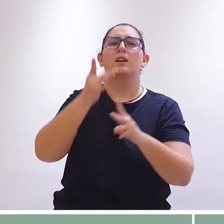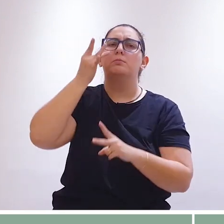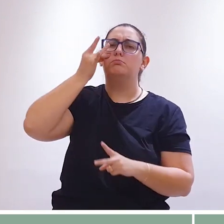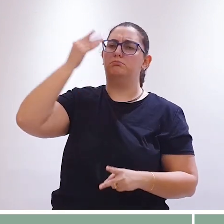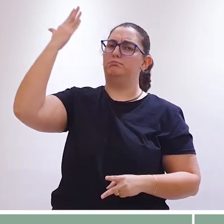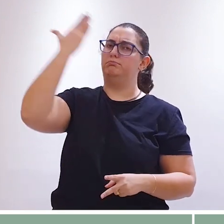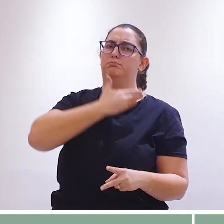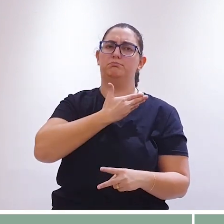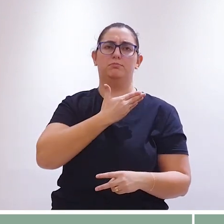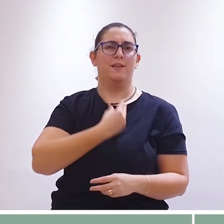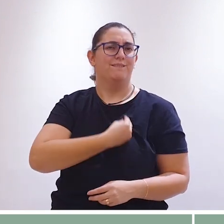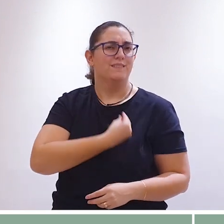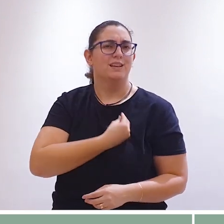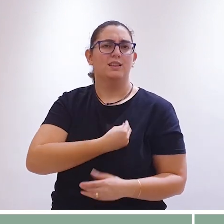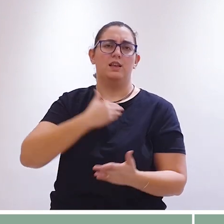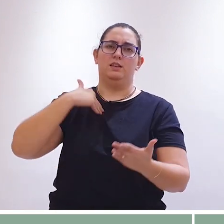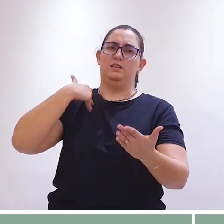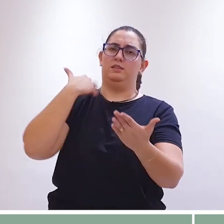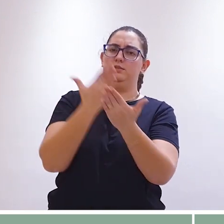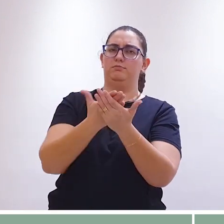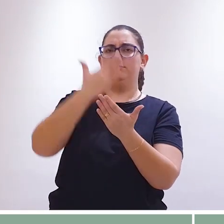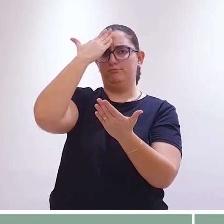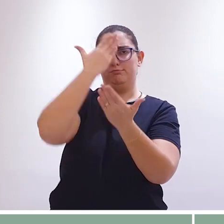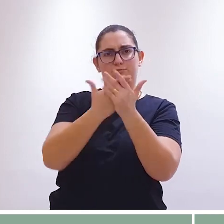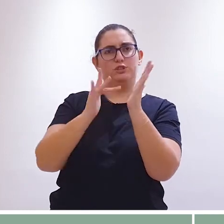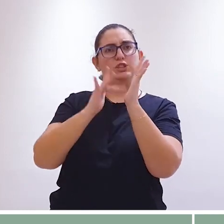verdadeiro testemunho de vida cristã.